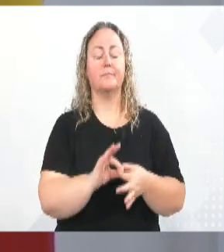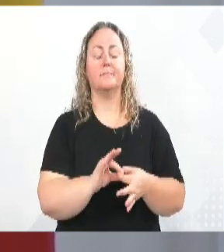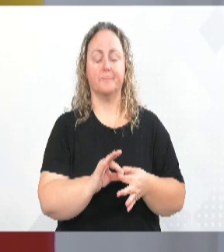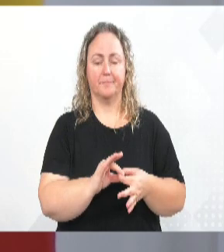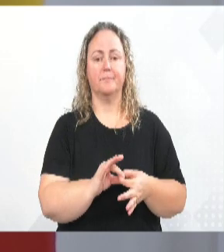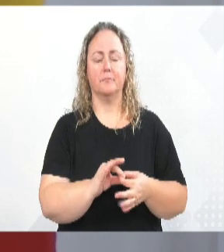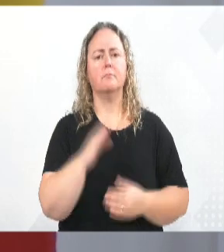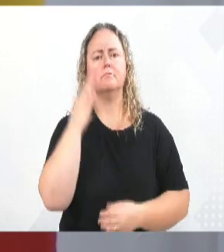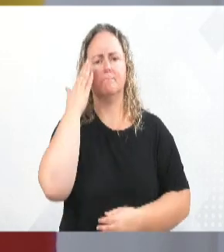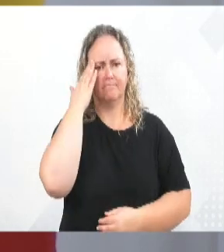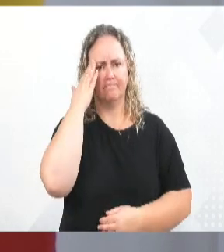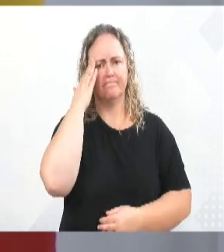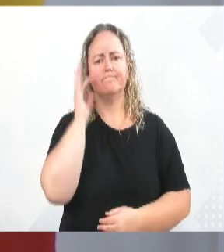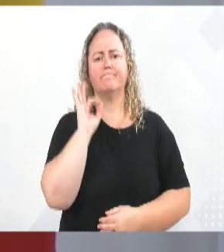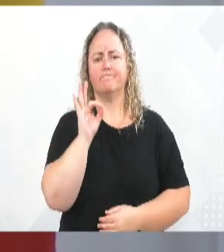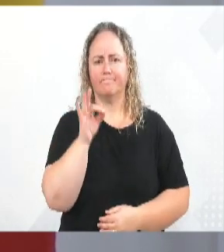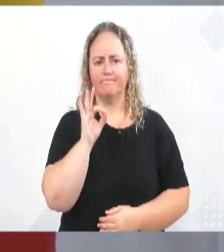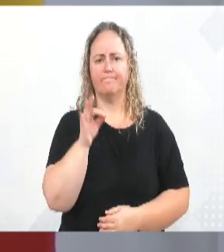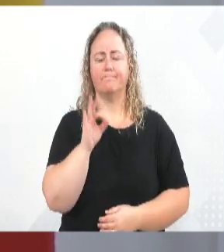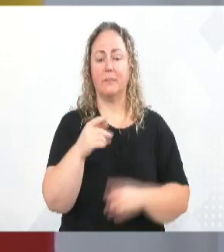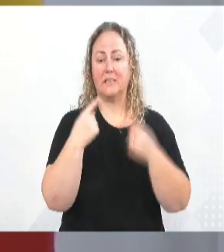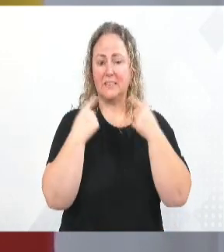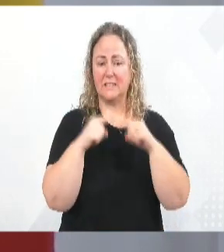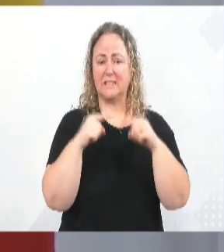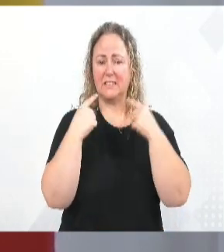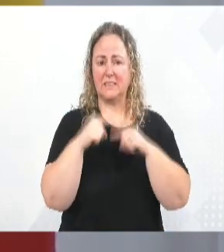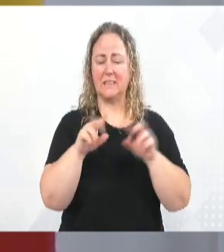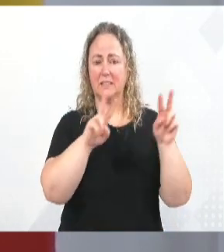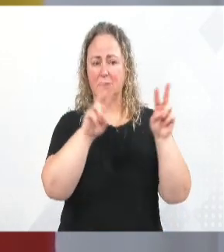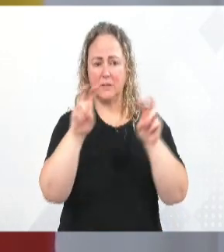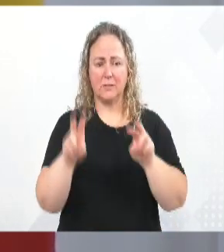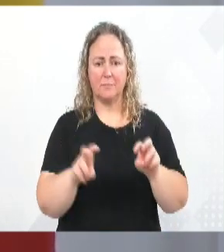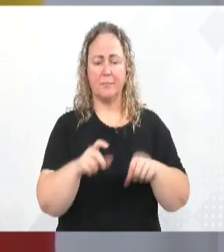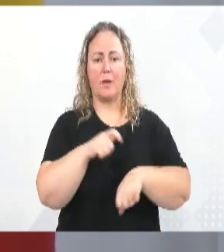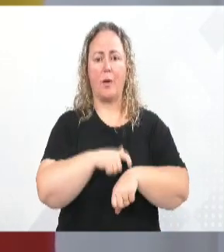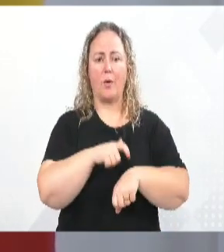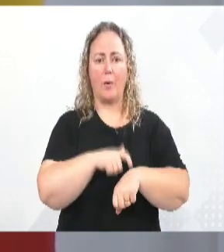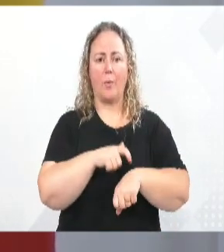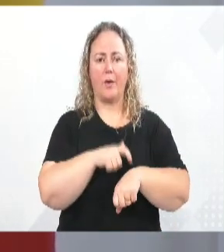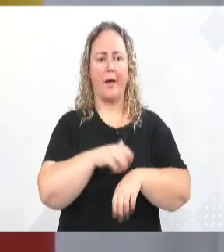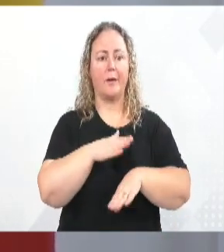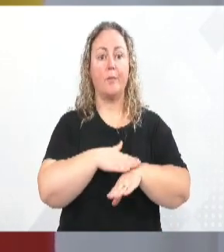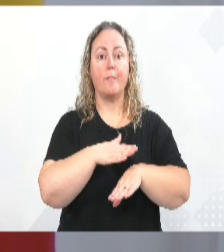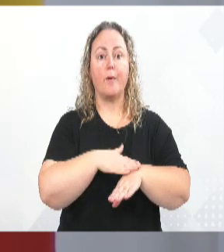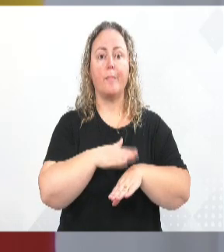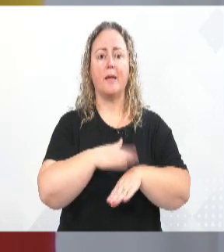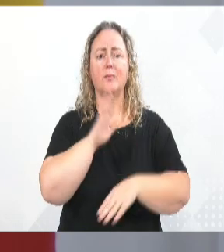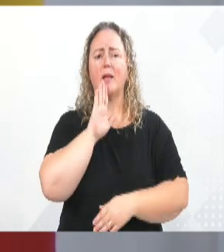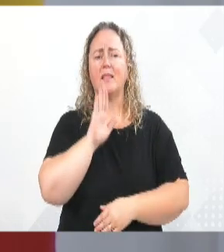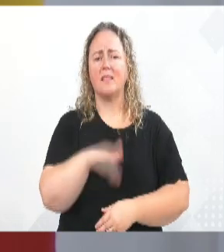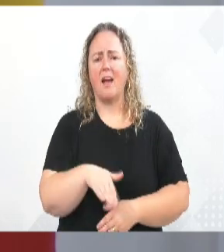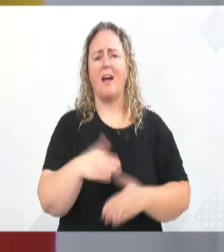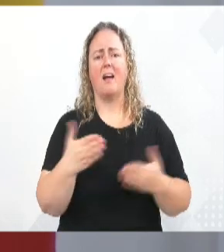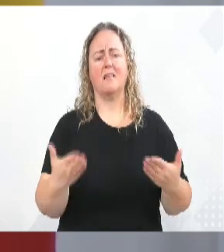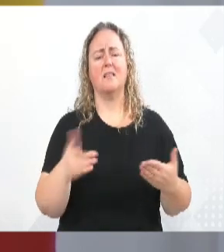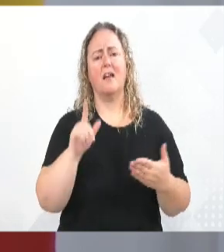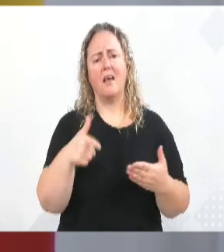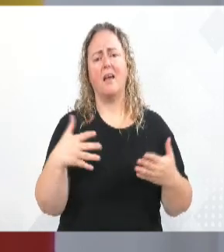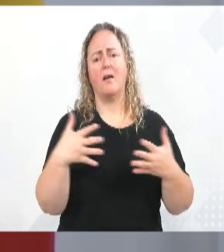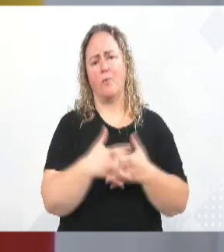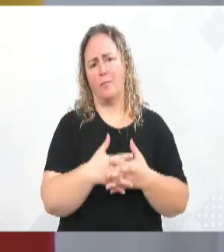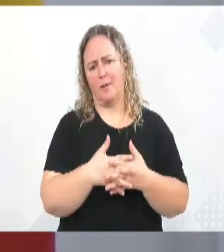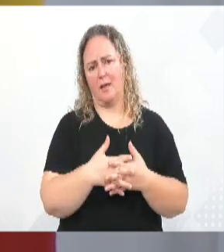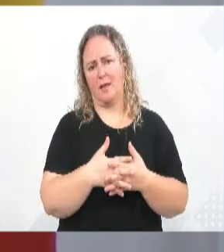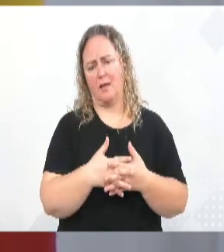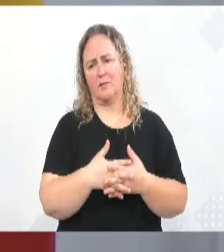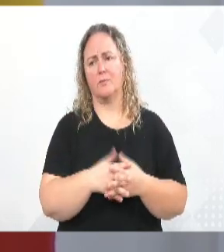entendo que sim, algumas reclamações que estão acontecendo de alguns eventos em horário da sessão são muito complicados, vereadora Cris, porque outro